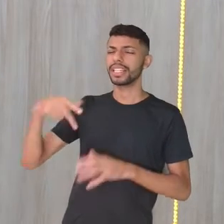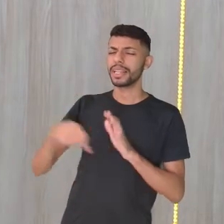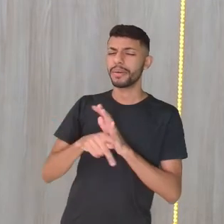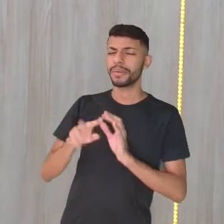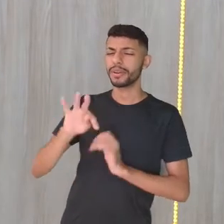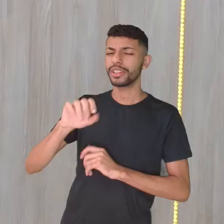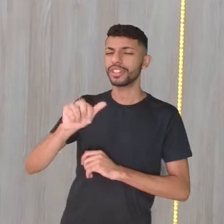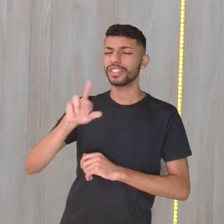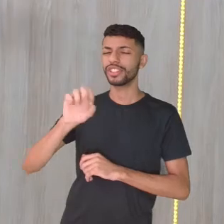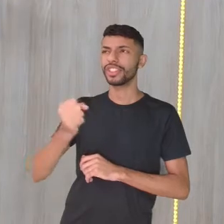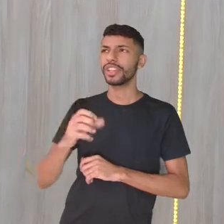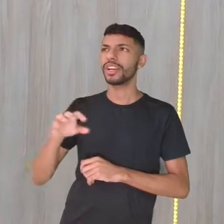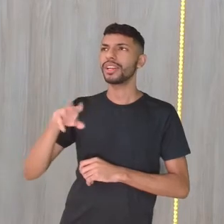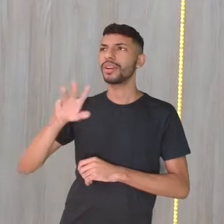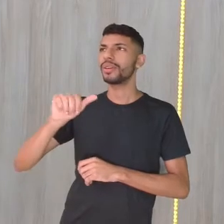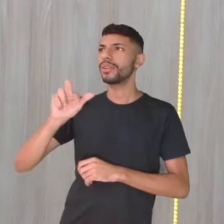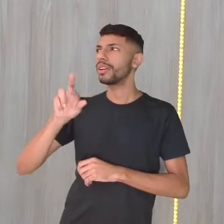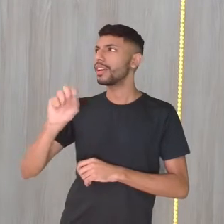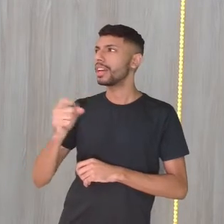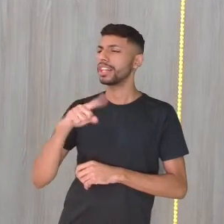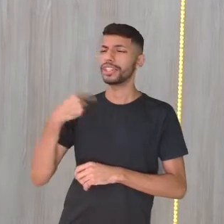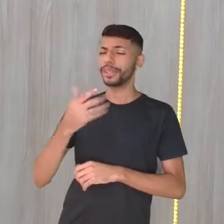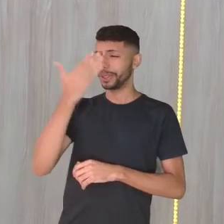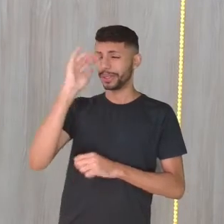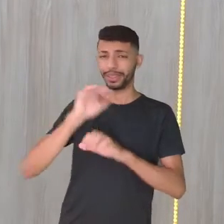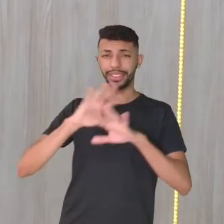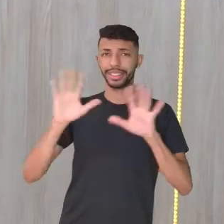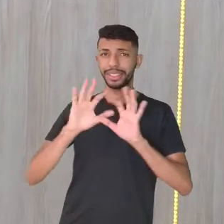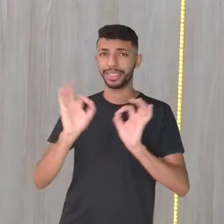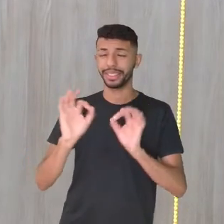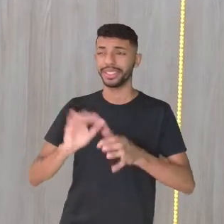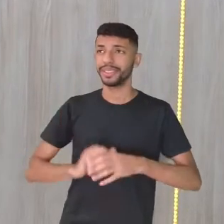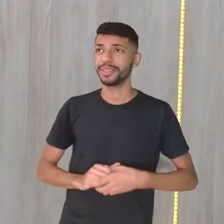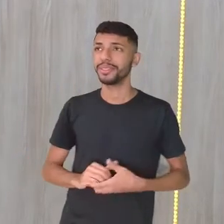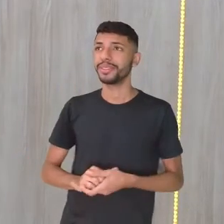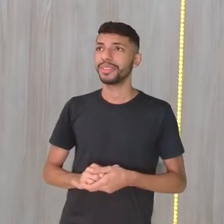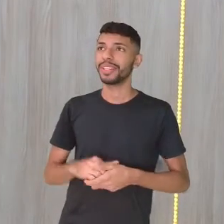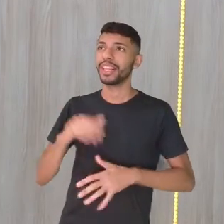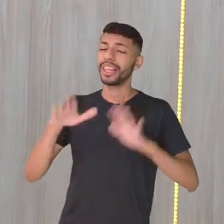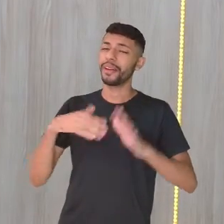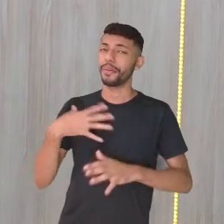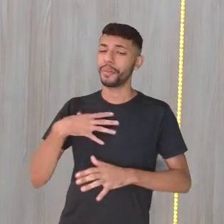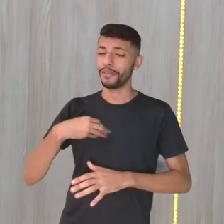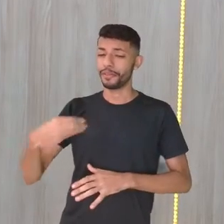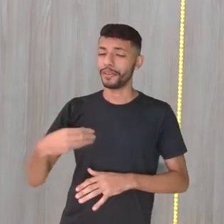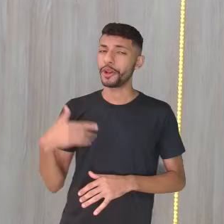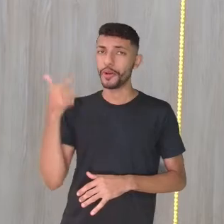sou nerd, eu estou por fora. Eu e o professor Gilson, somos dois que estão por fora dessas coisas. Com certeza. Mas meu filho está por dentro.